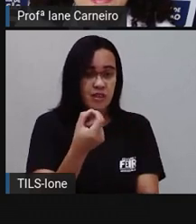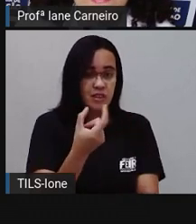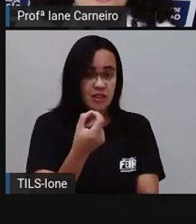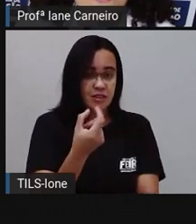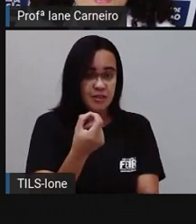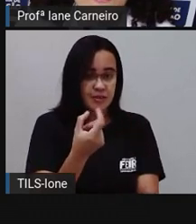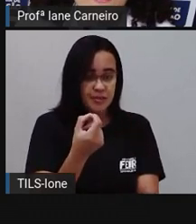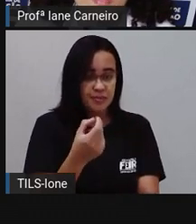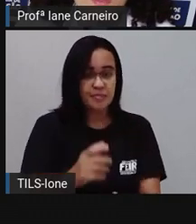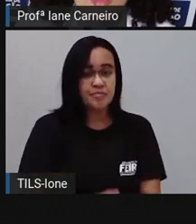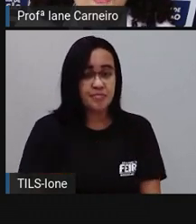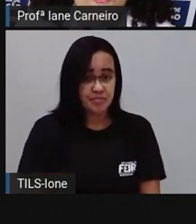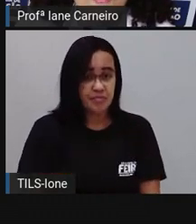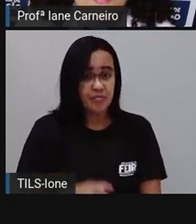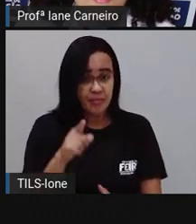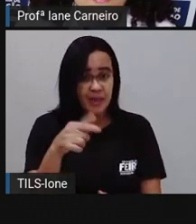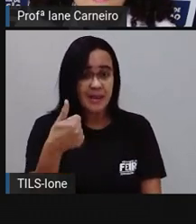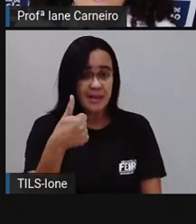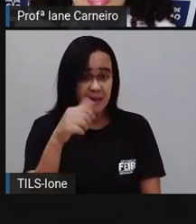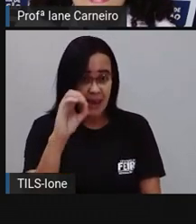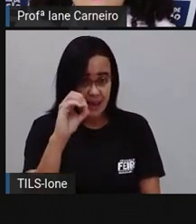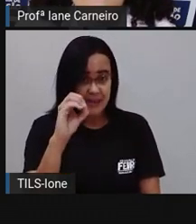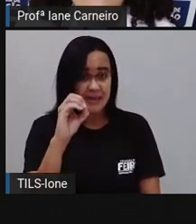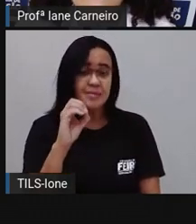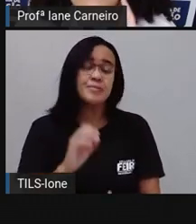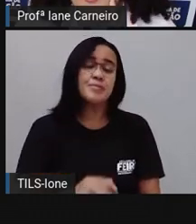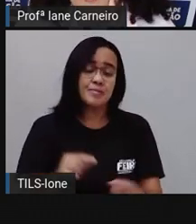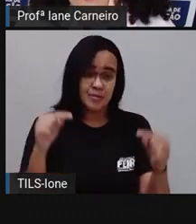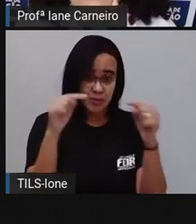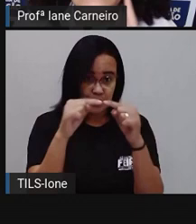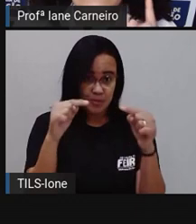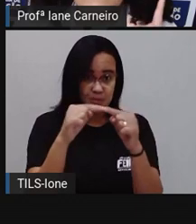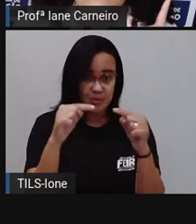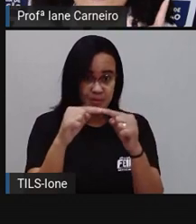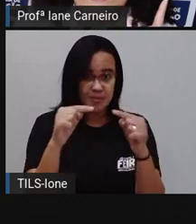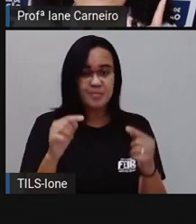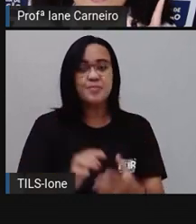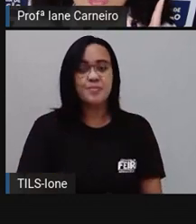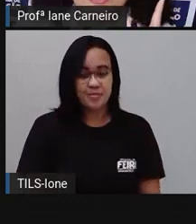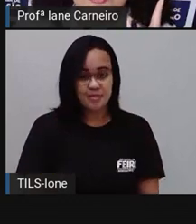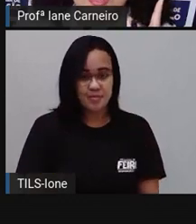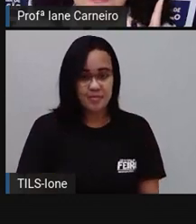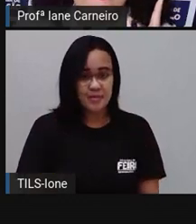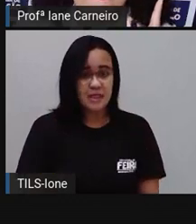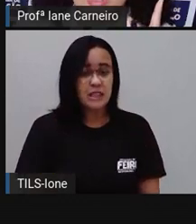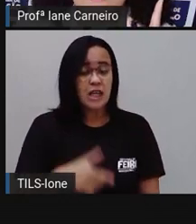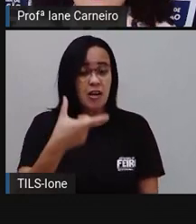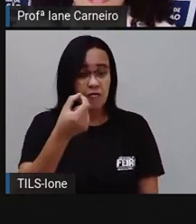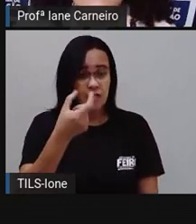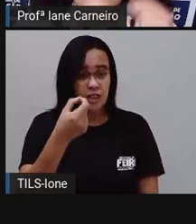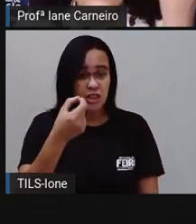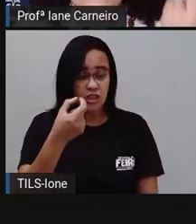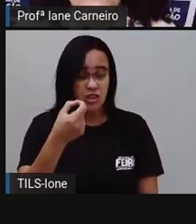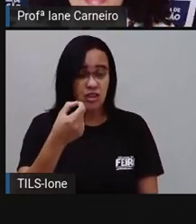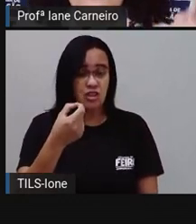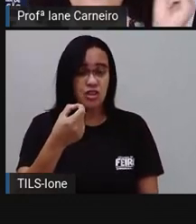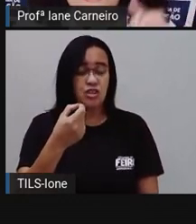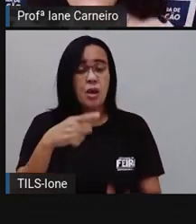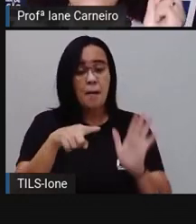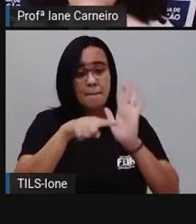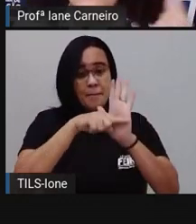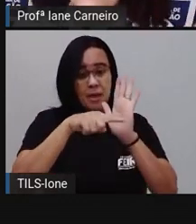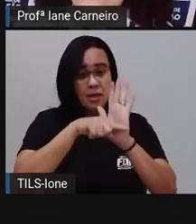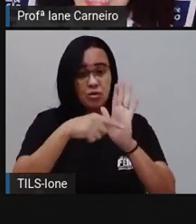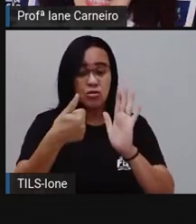E esse número é igual ao 10, ó. Então, eu vou fazer 20 menos 10. Quanto é